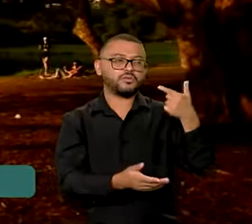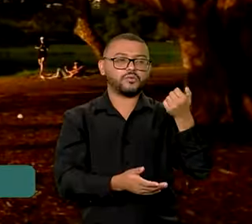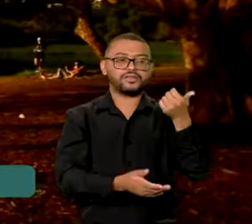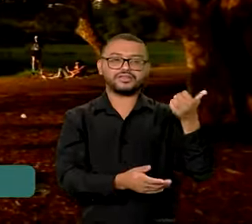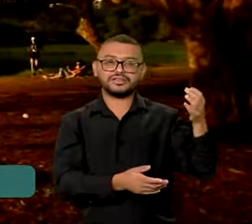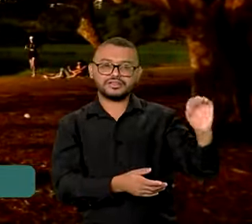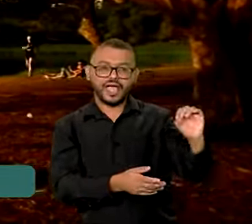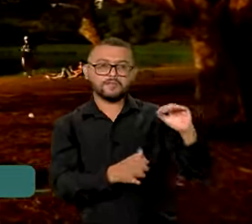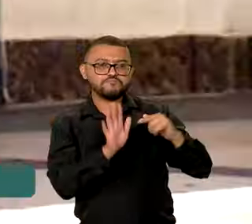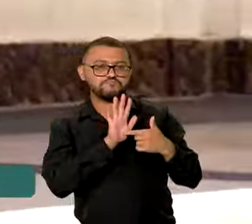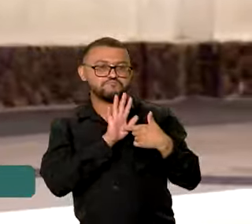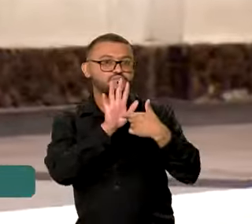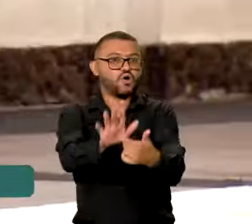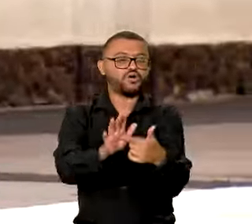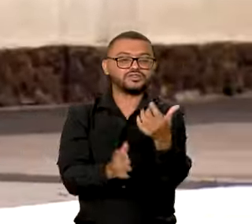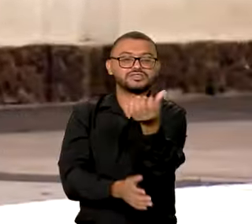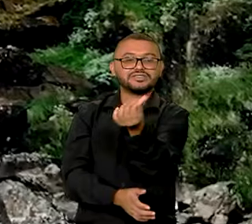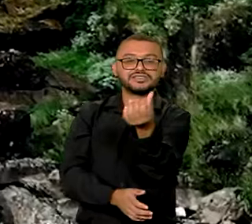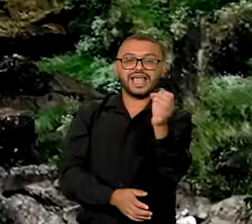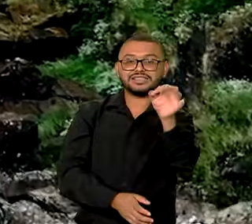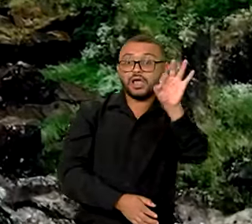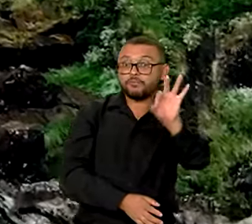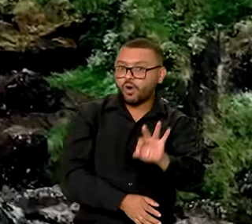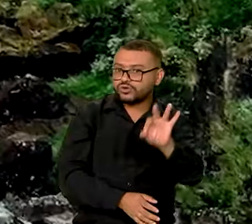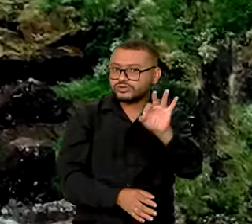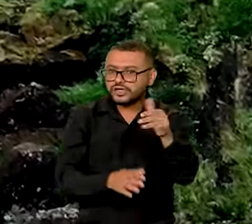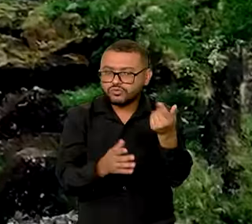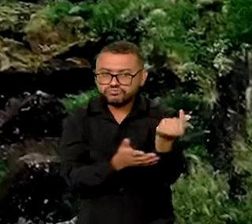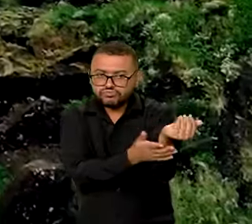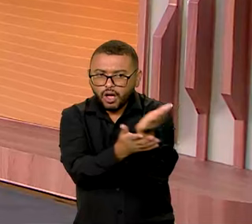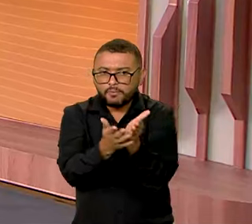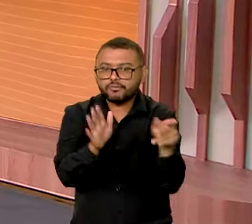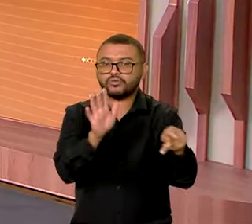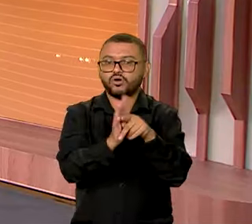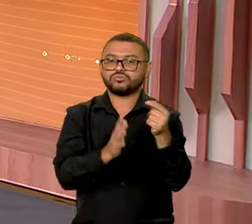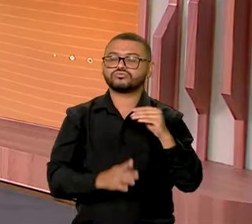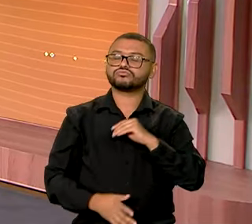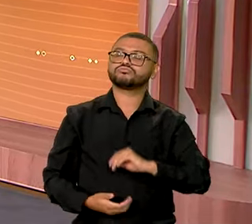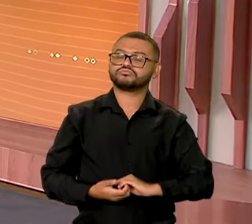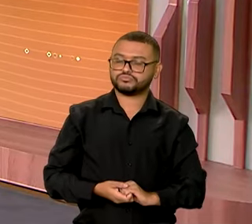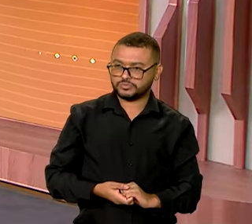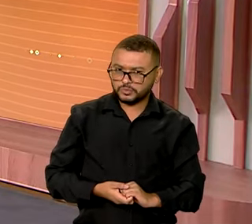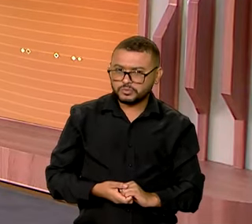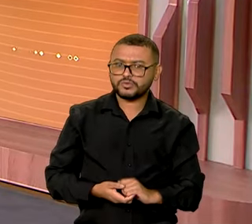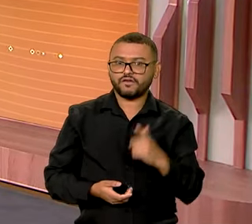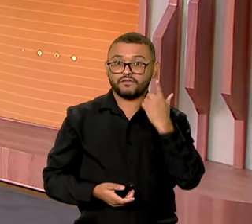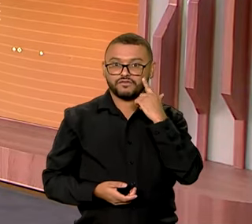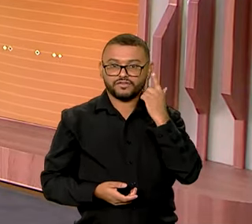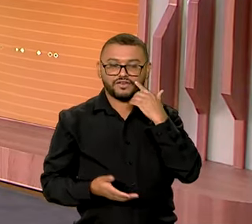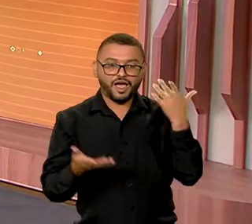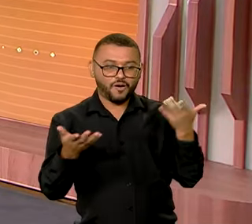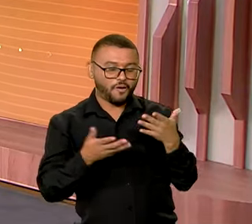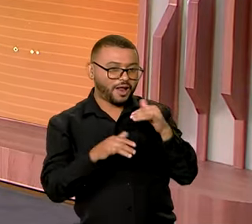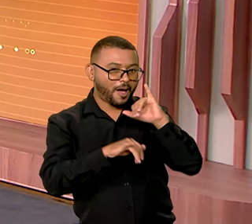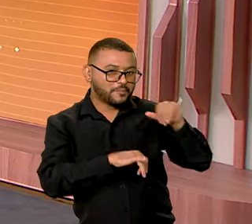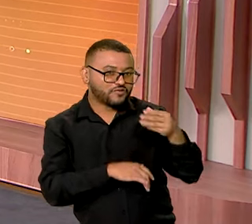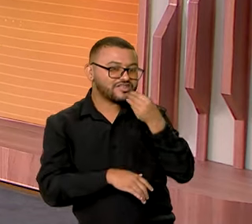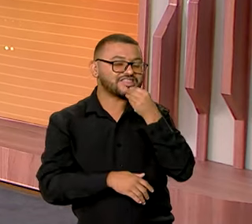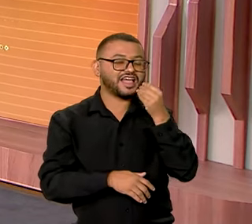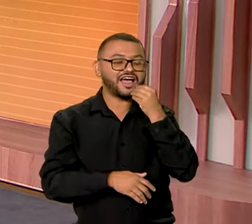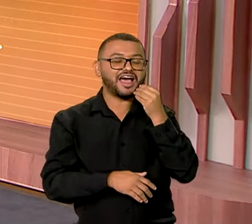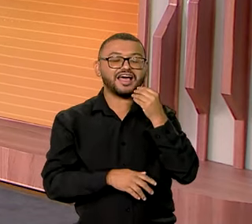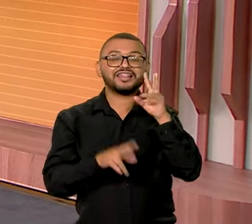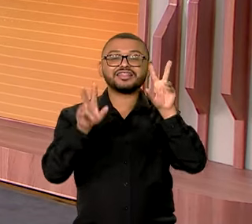representando 60% do faturamento. É isso. Então, vamos aproveitar essa notícia sobre o